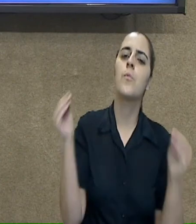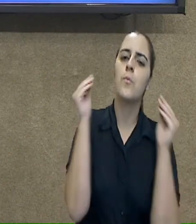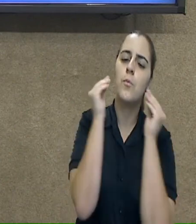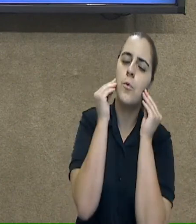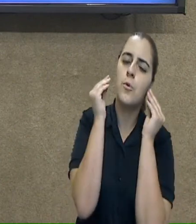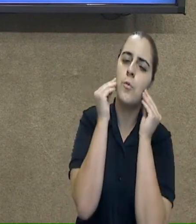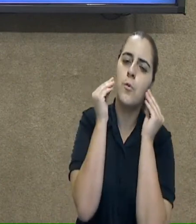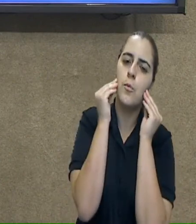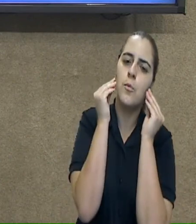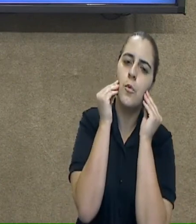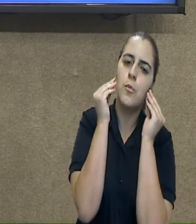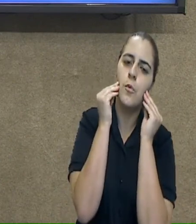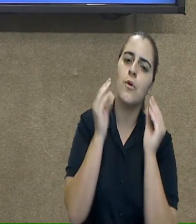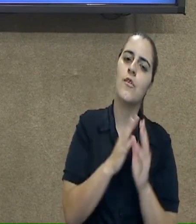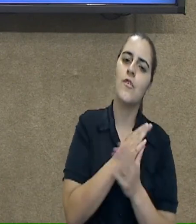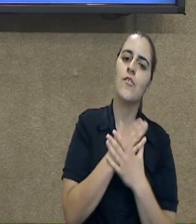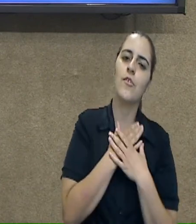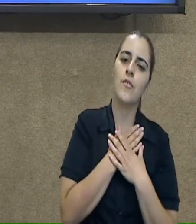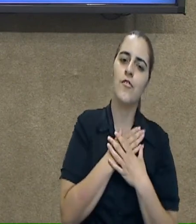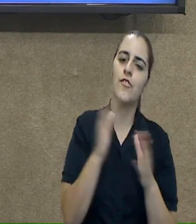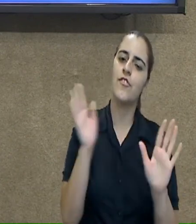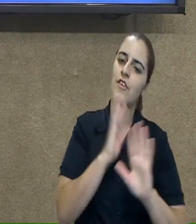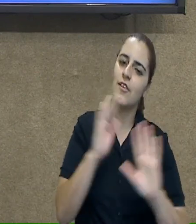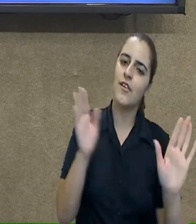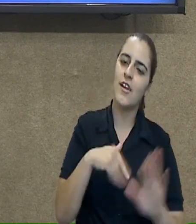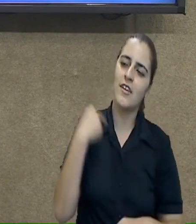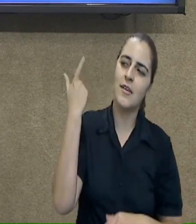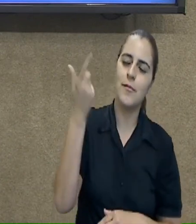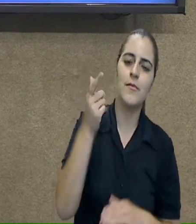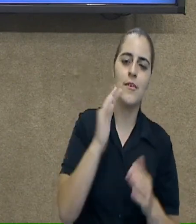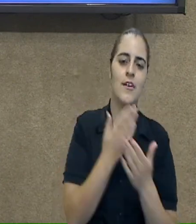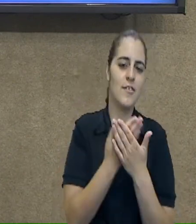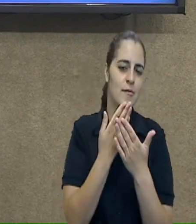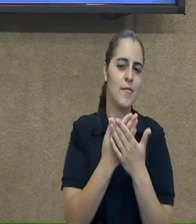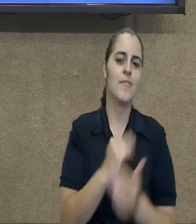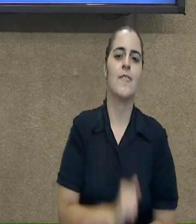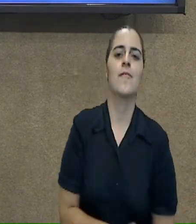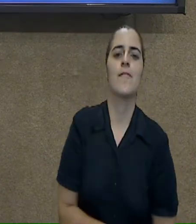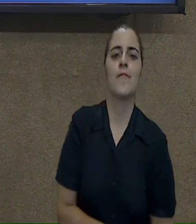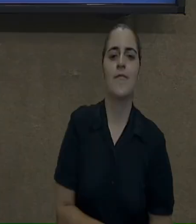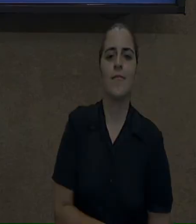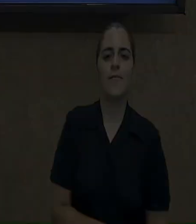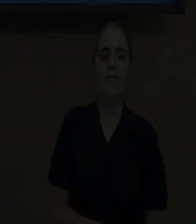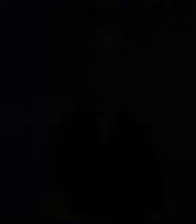muito carinho para você. Tchau e até a próxima aula.